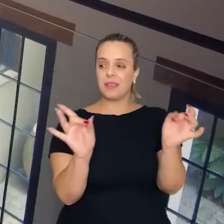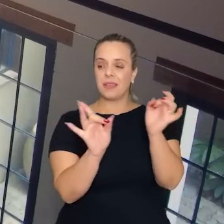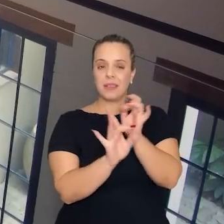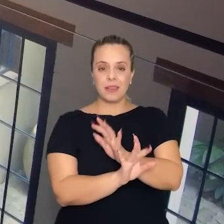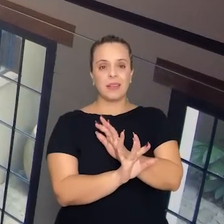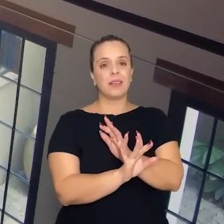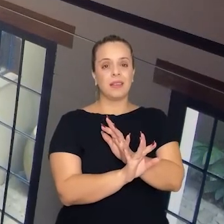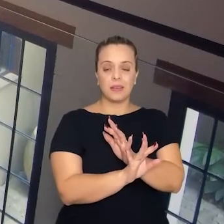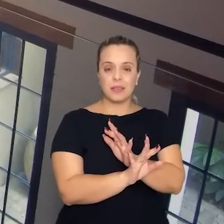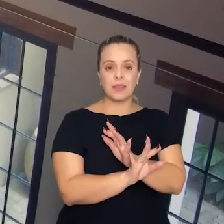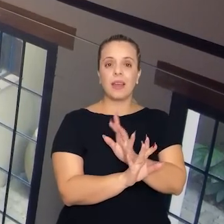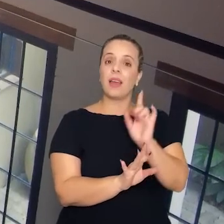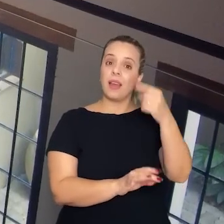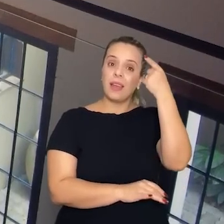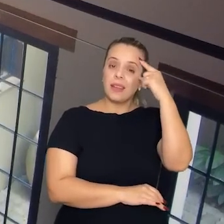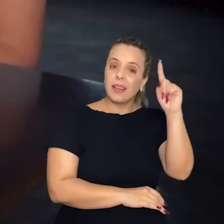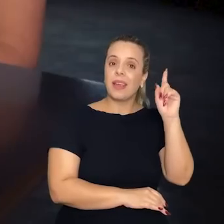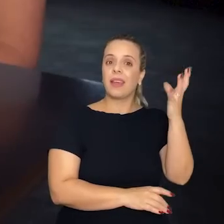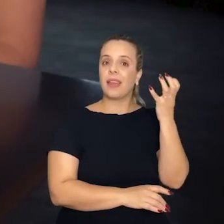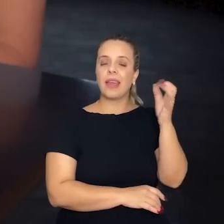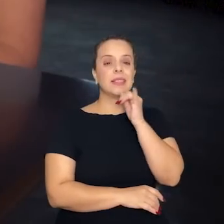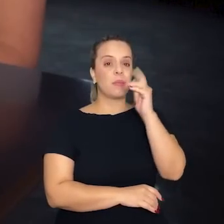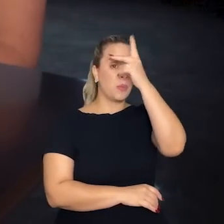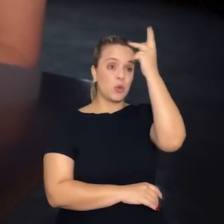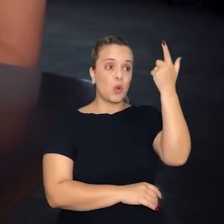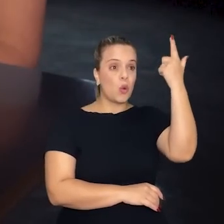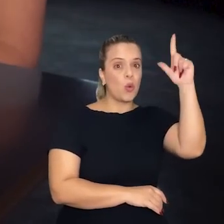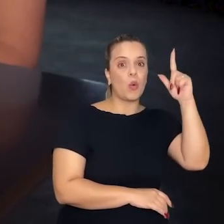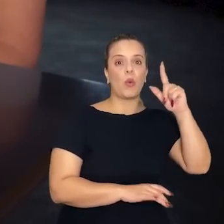A ideia é trazer com a gente outros empresários